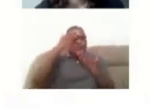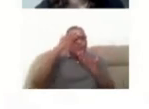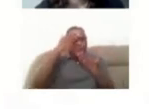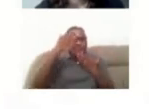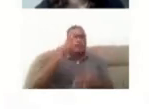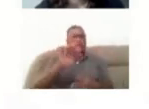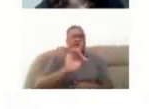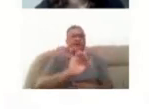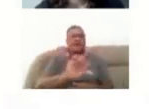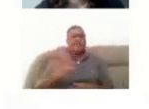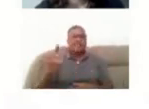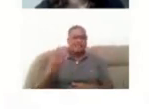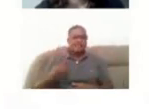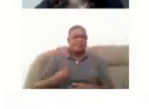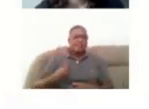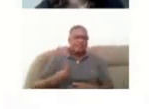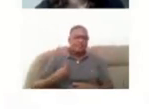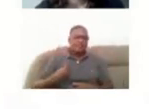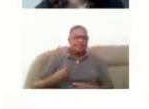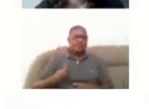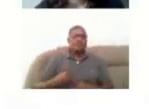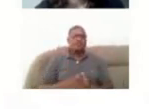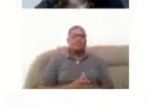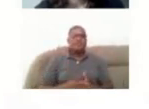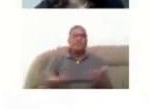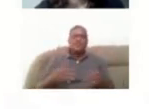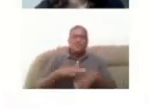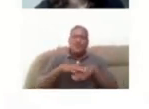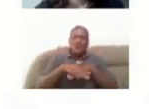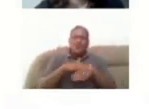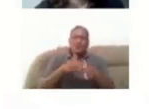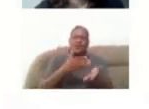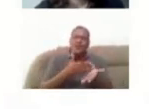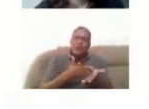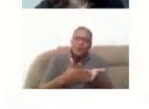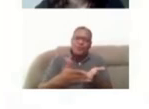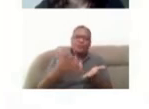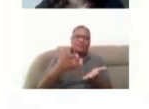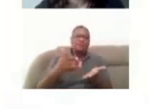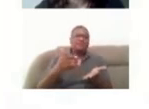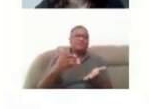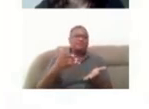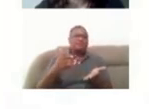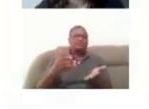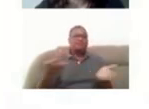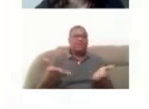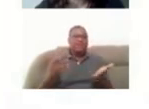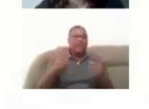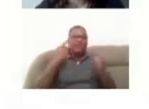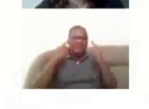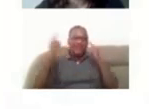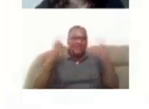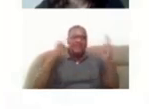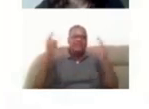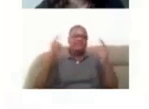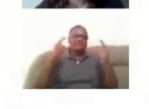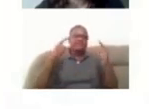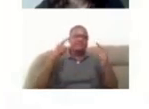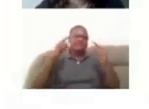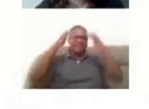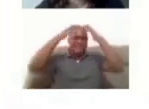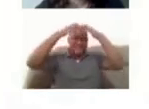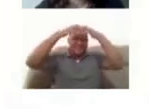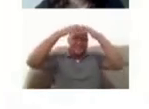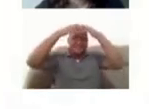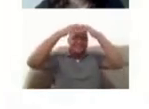de todos vocês e acho que essa conversa ela se vicia aqui, né, mas a gente trouxe ideias, reflexões e plantou sementinhas